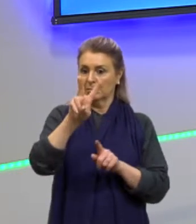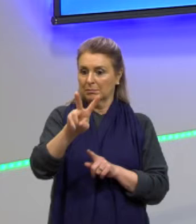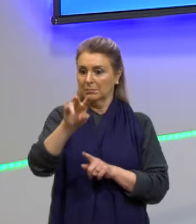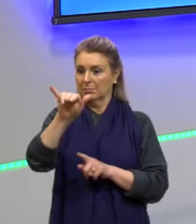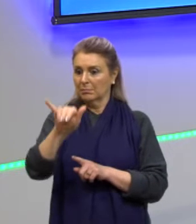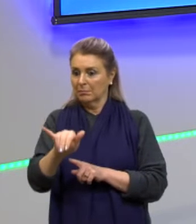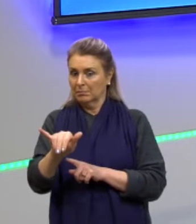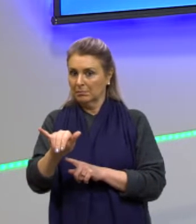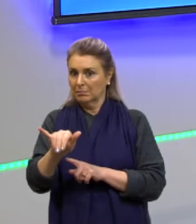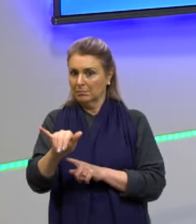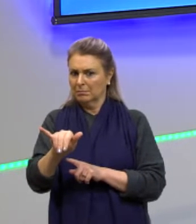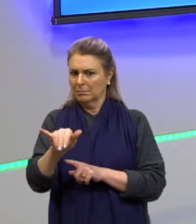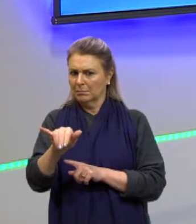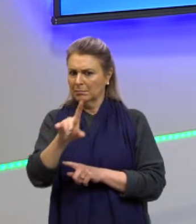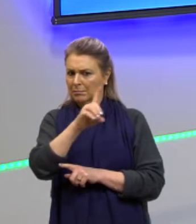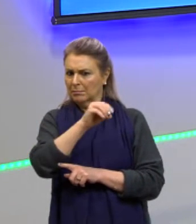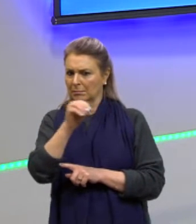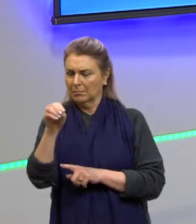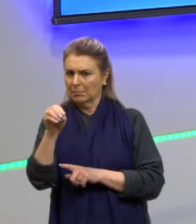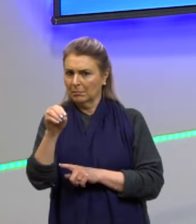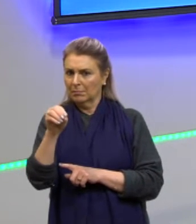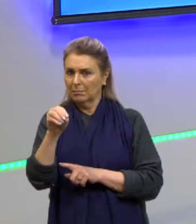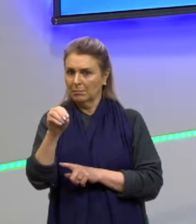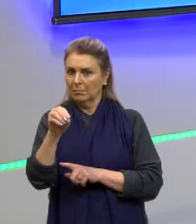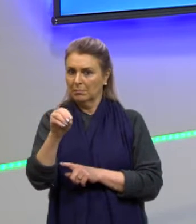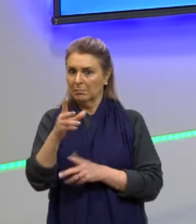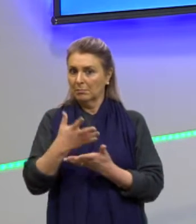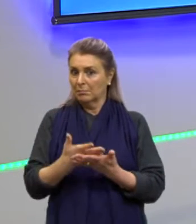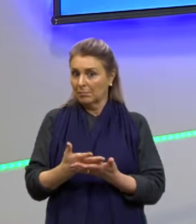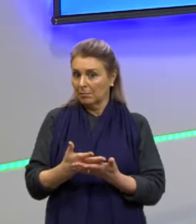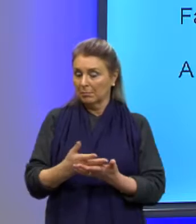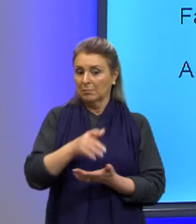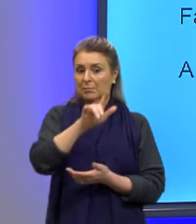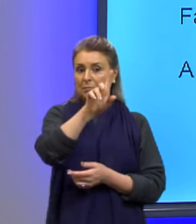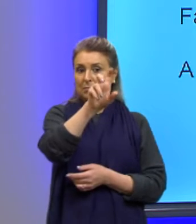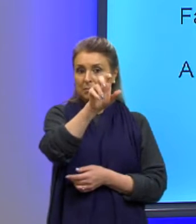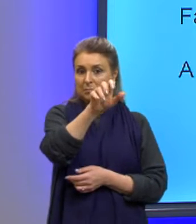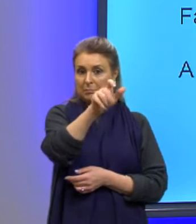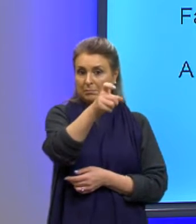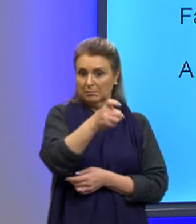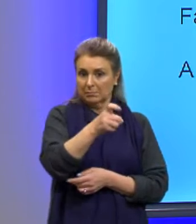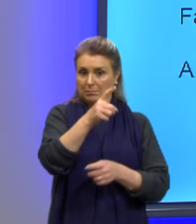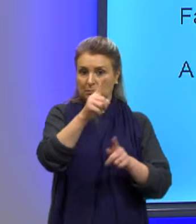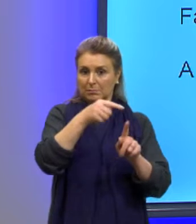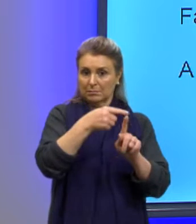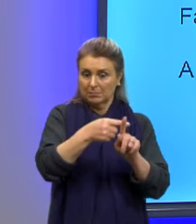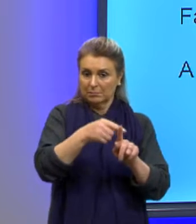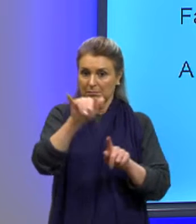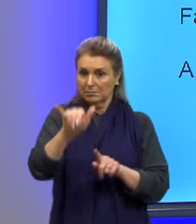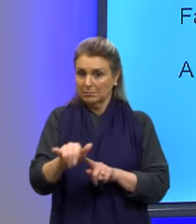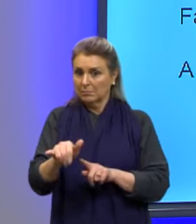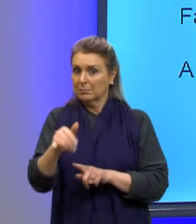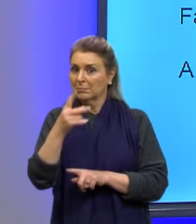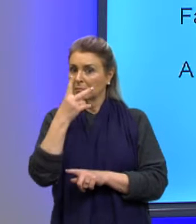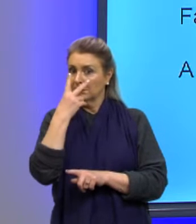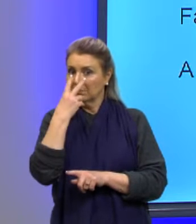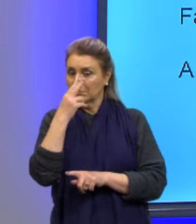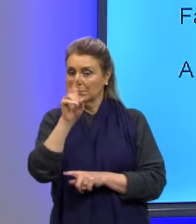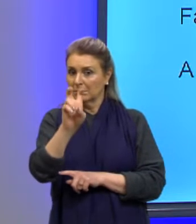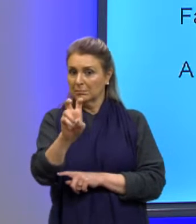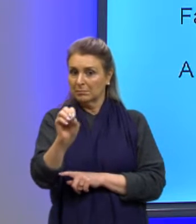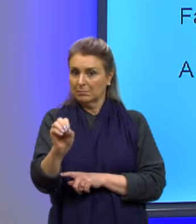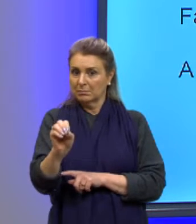significa que X mais Y é 50. Ok? Quem é a área?